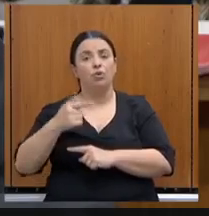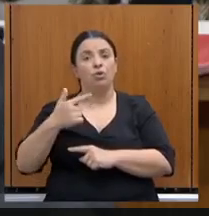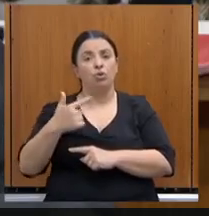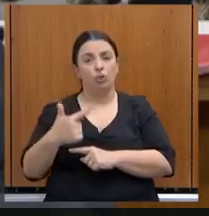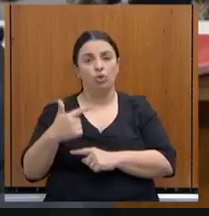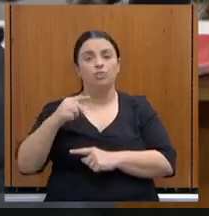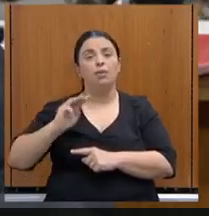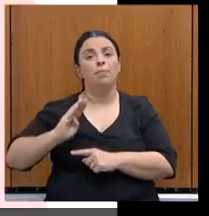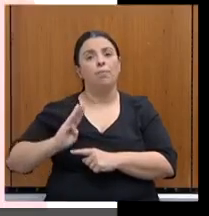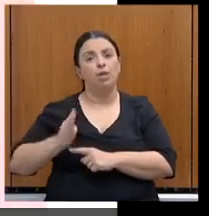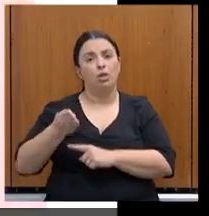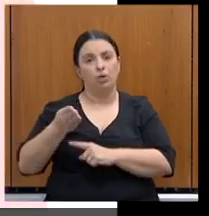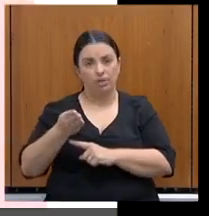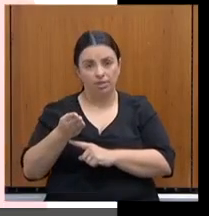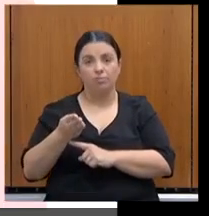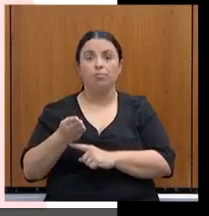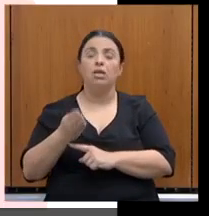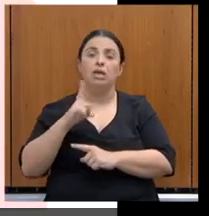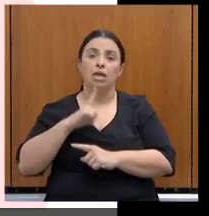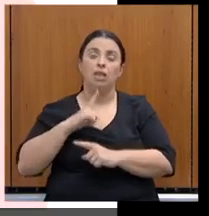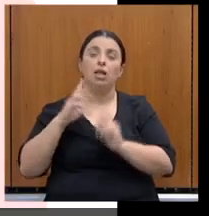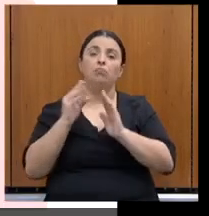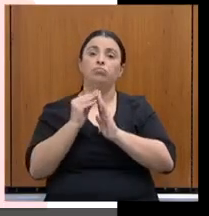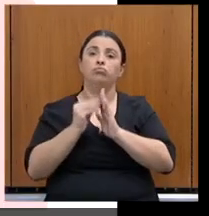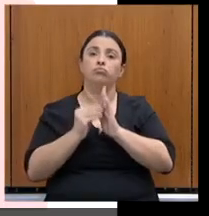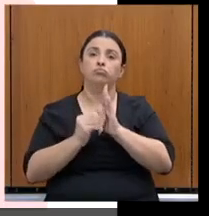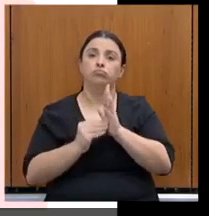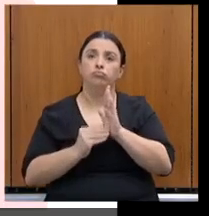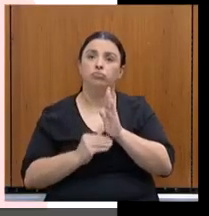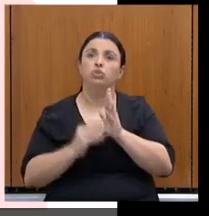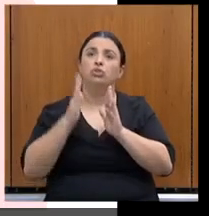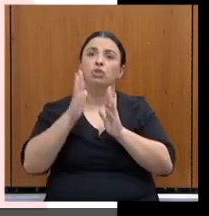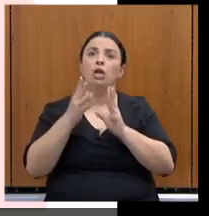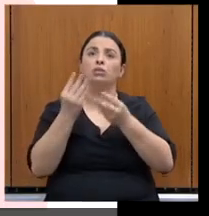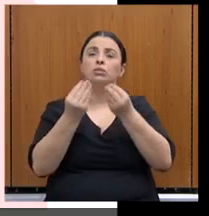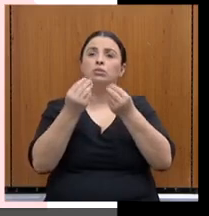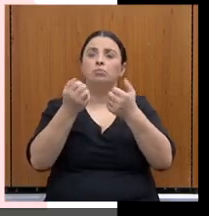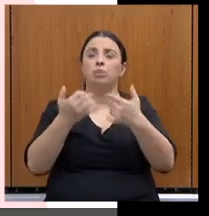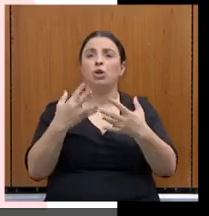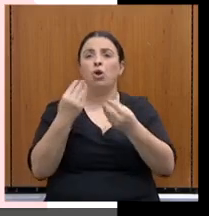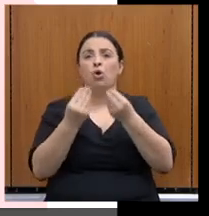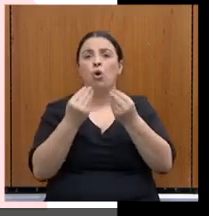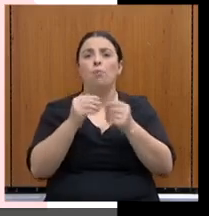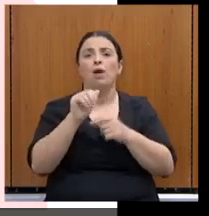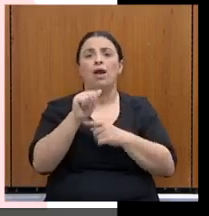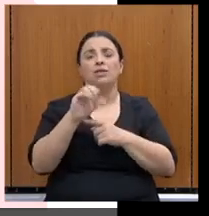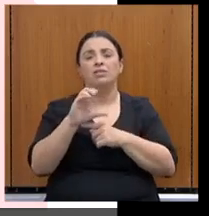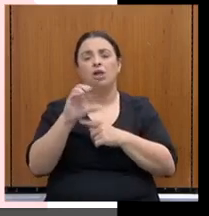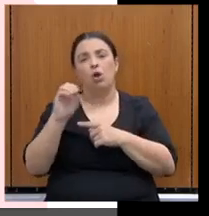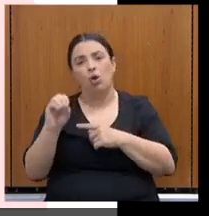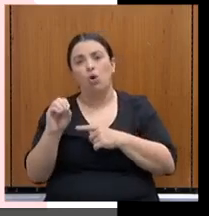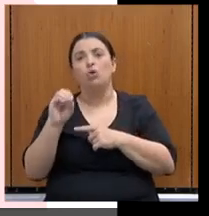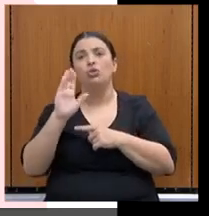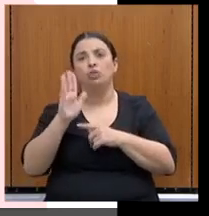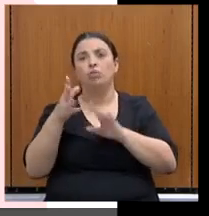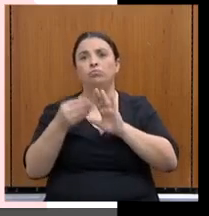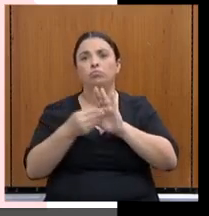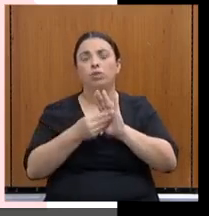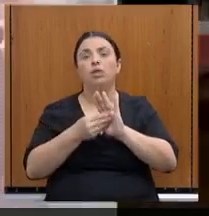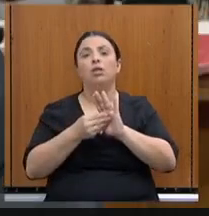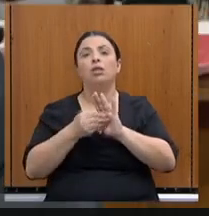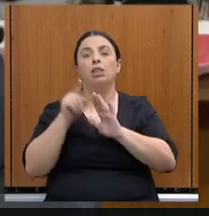em que eu tenho a composição delas aí, de como estão as ACOs impetradas lá, junto ao